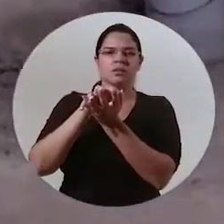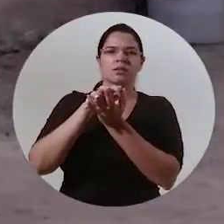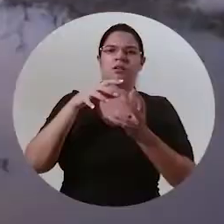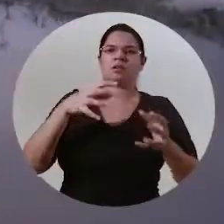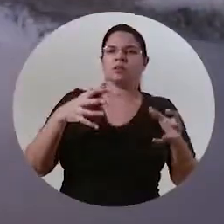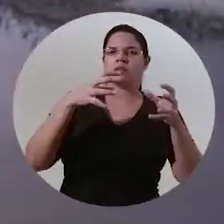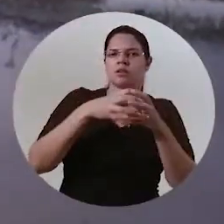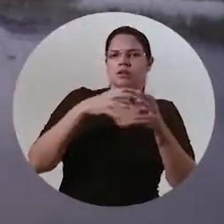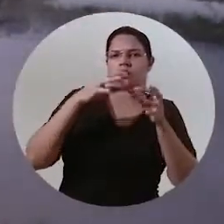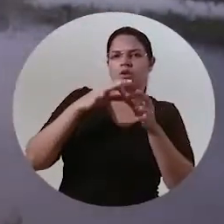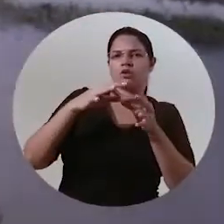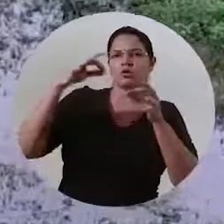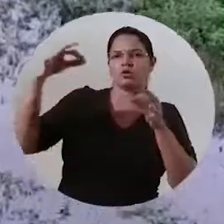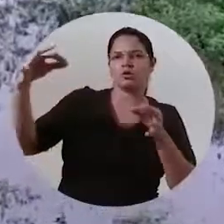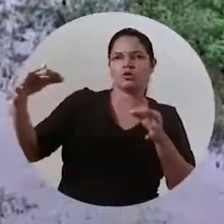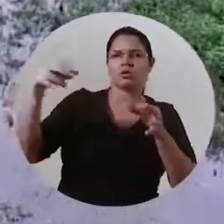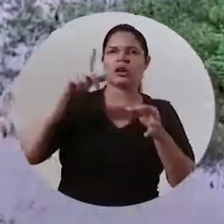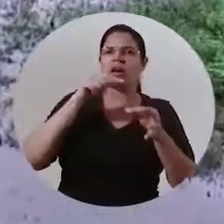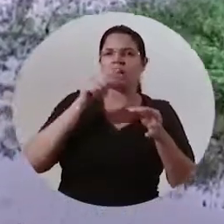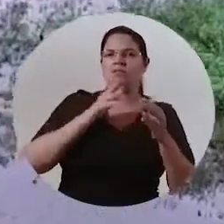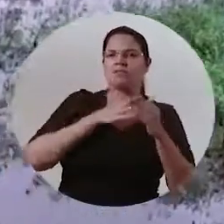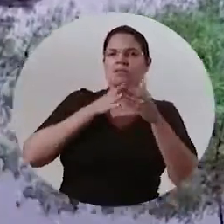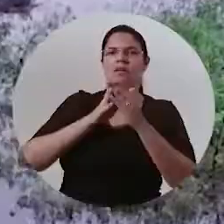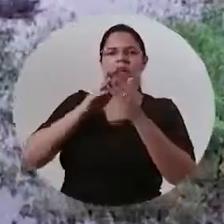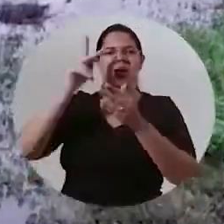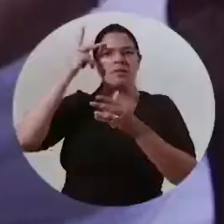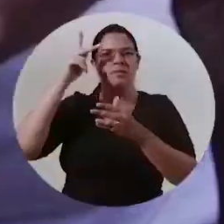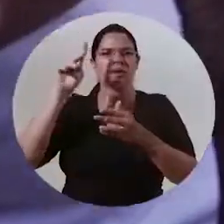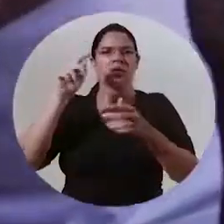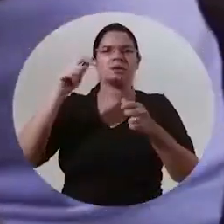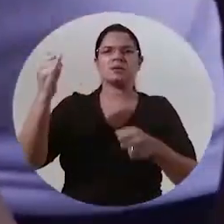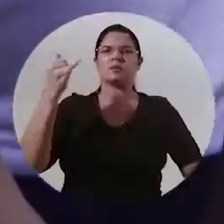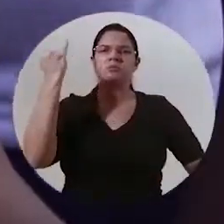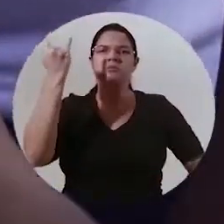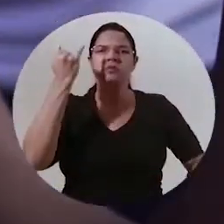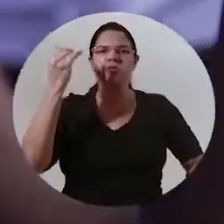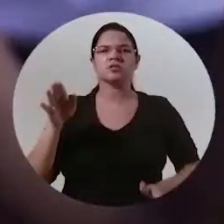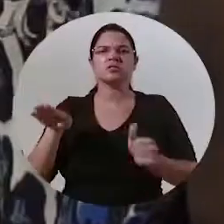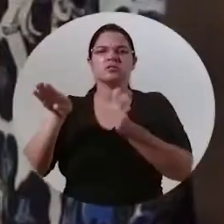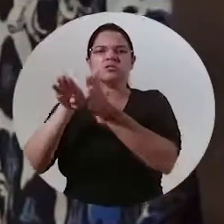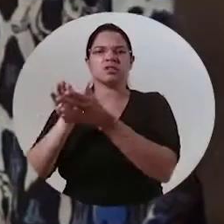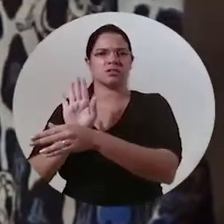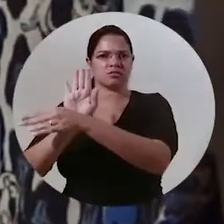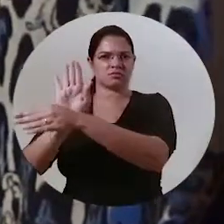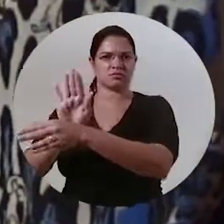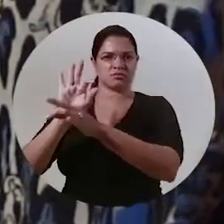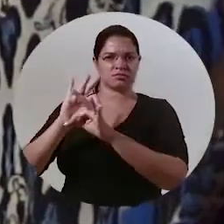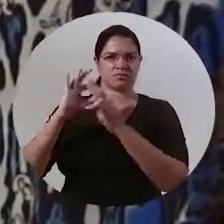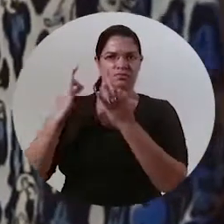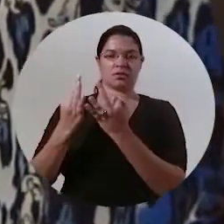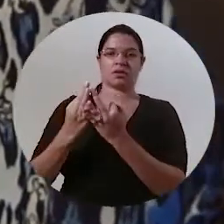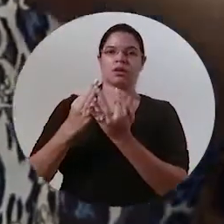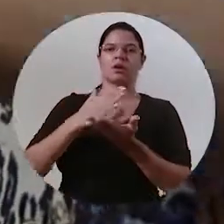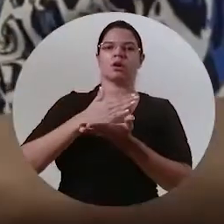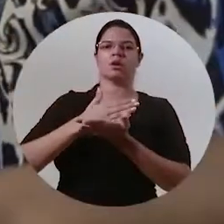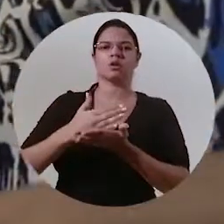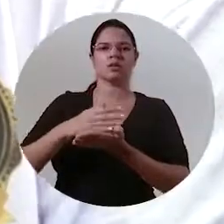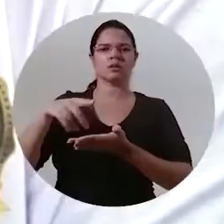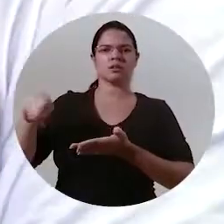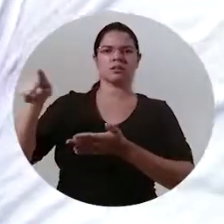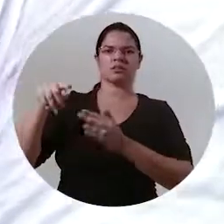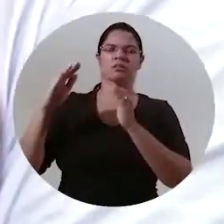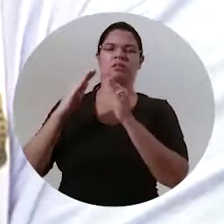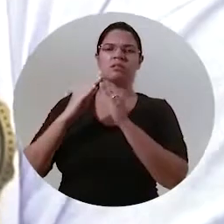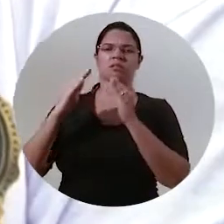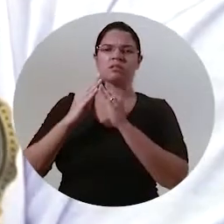Pantanal Equipes enfrentaram uma distância e a água para que direitos básicos como a saúde chegassem até eles